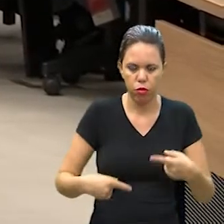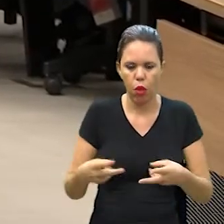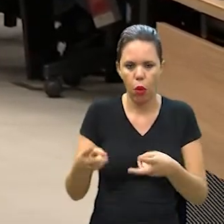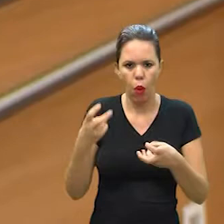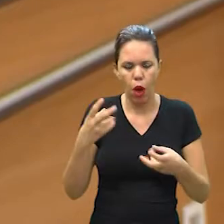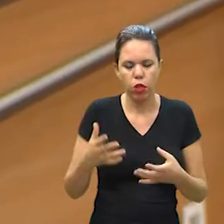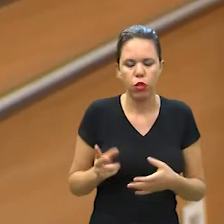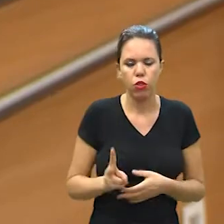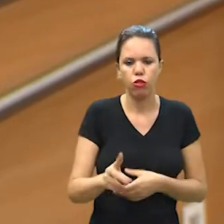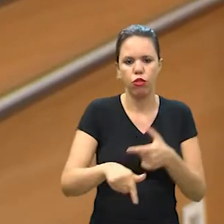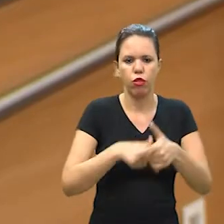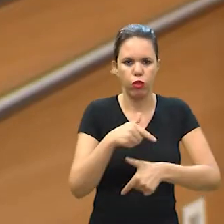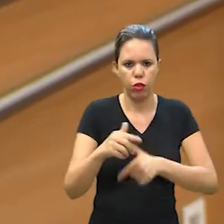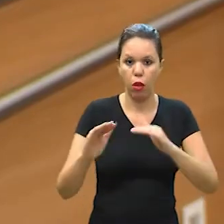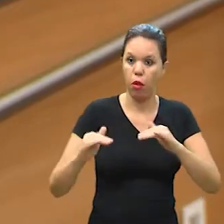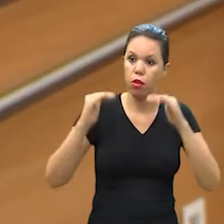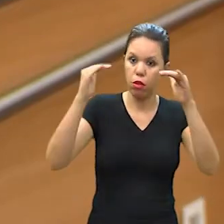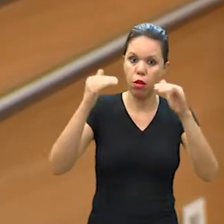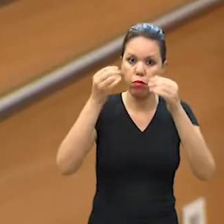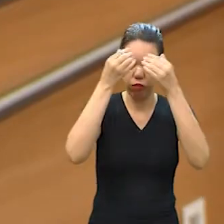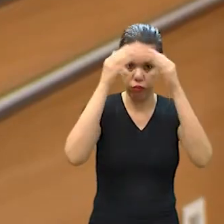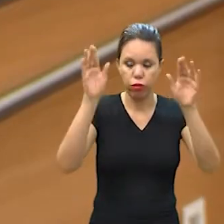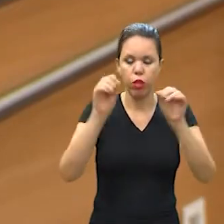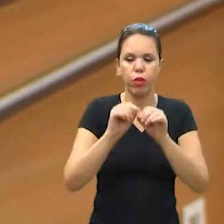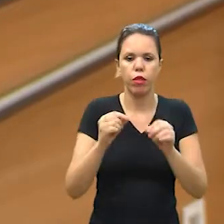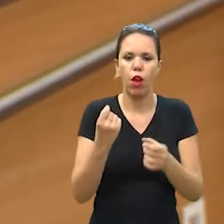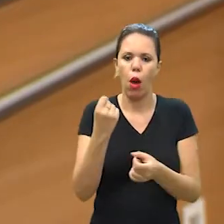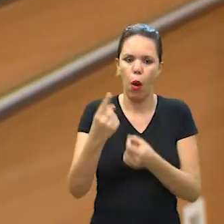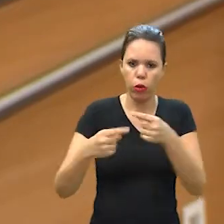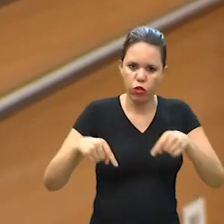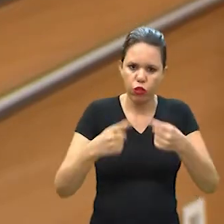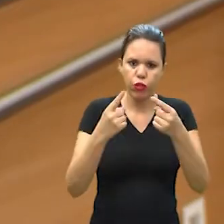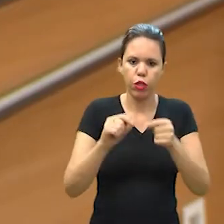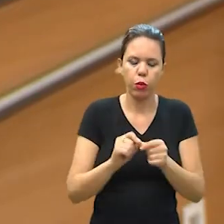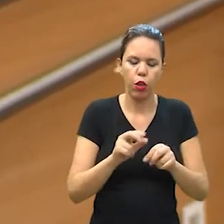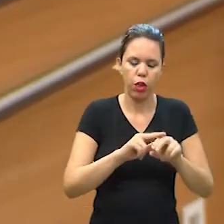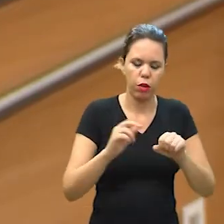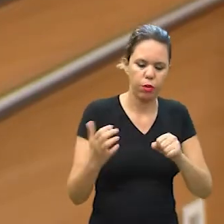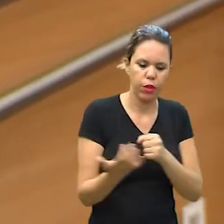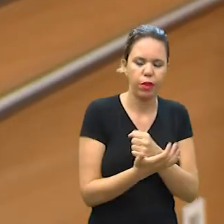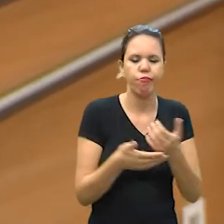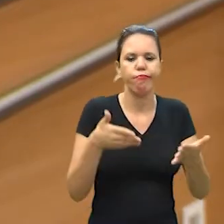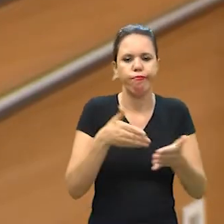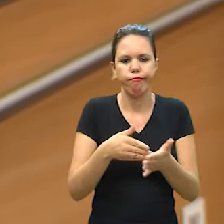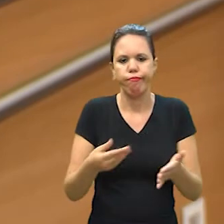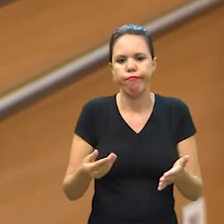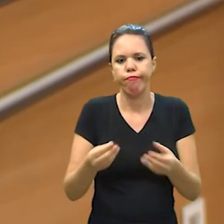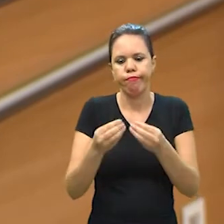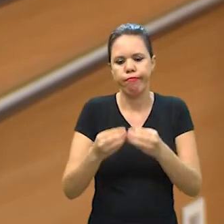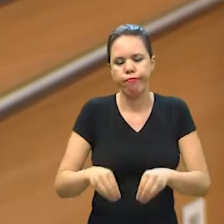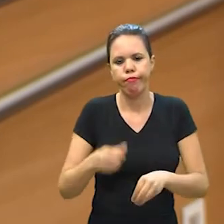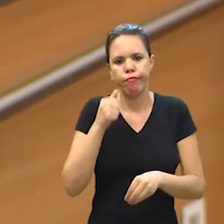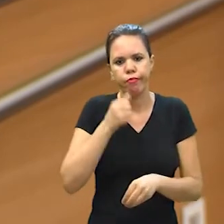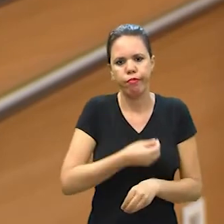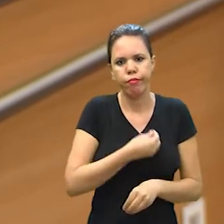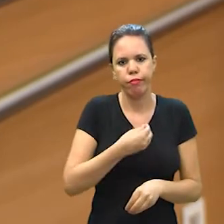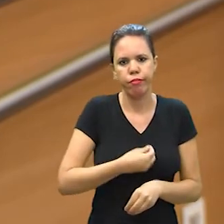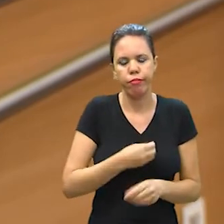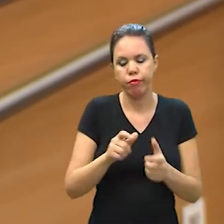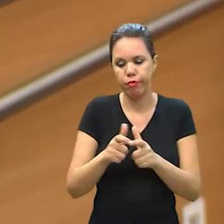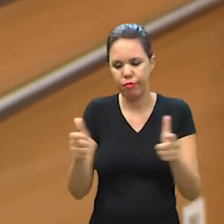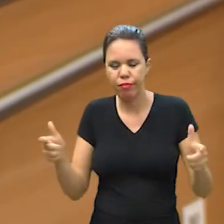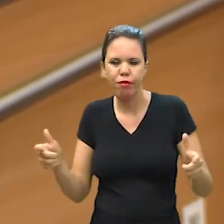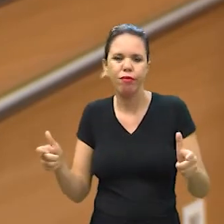debatidos. Eu vejo como uma continuidade, mas num patamar superior. Nós temos alguns desafios, desafio da pandemia que está afetando a vida das mulheres,